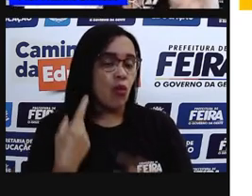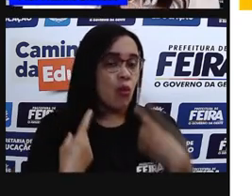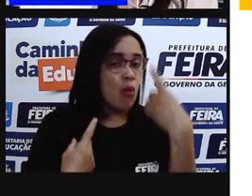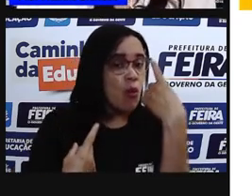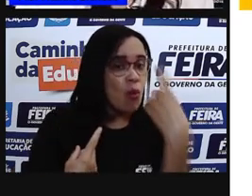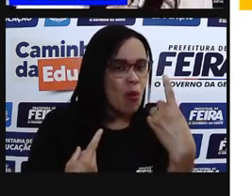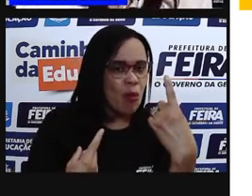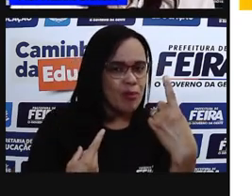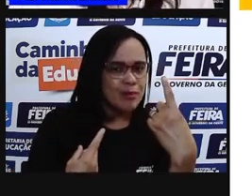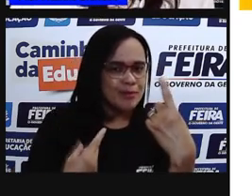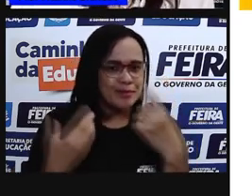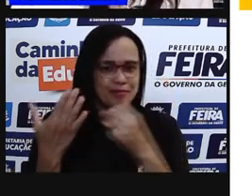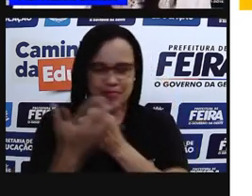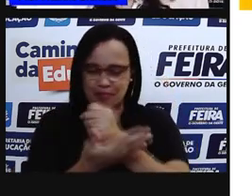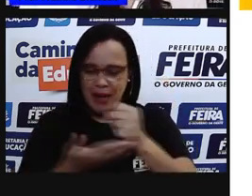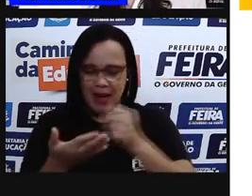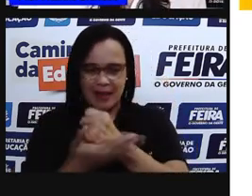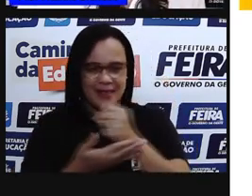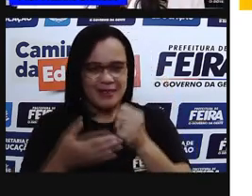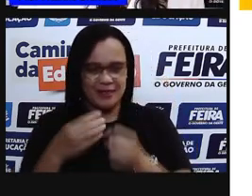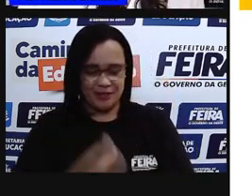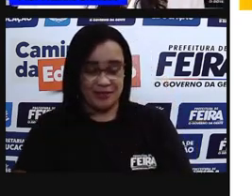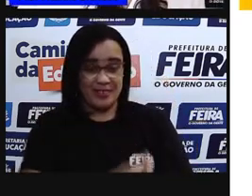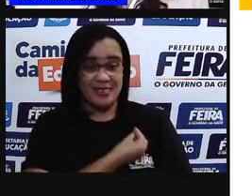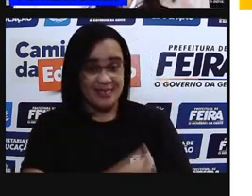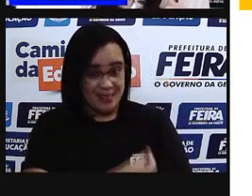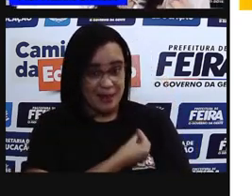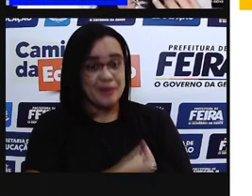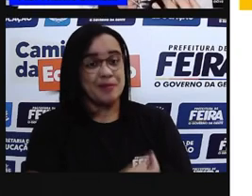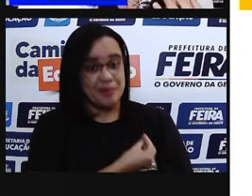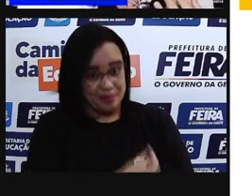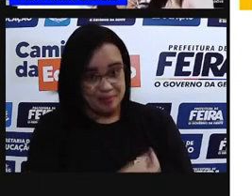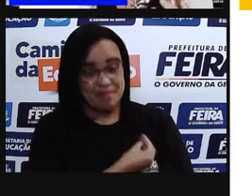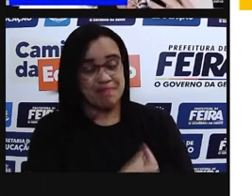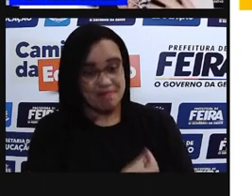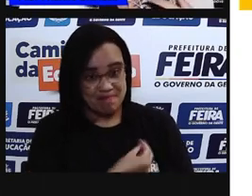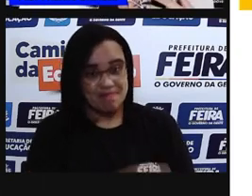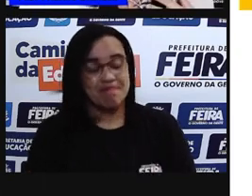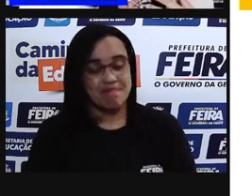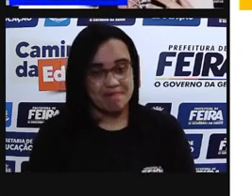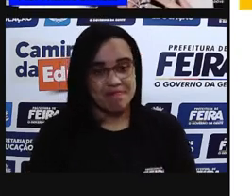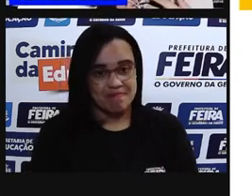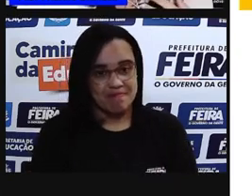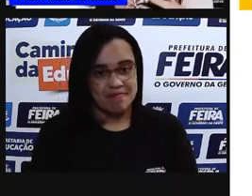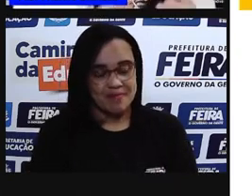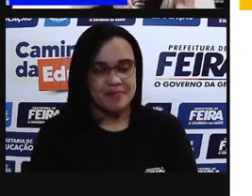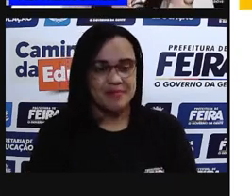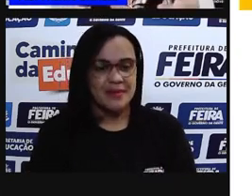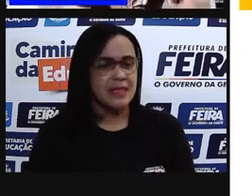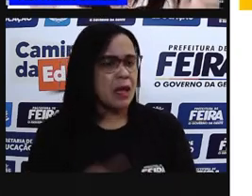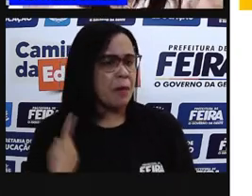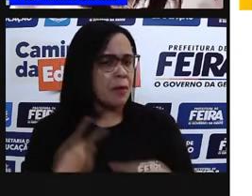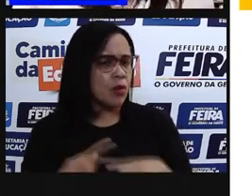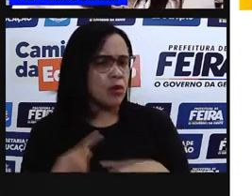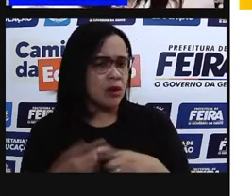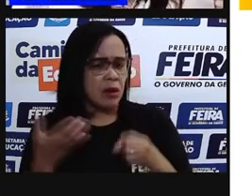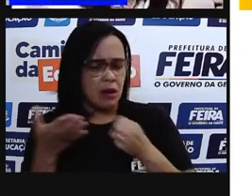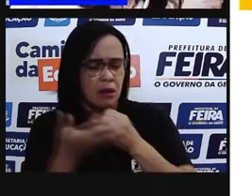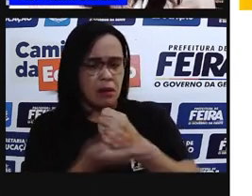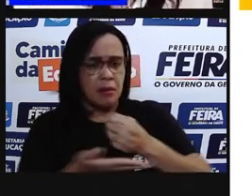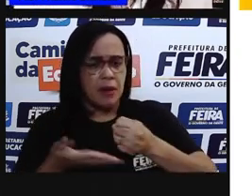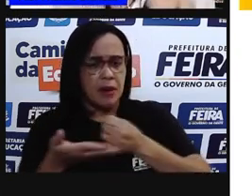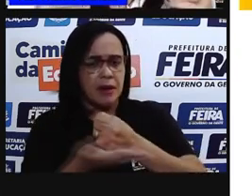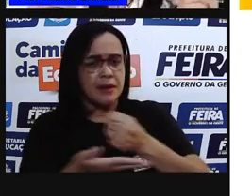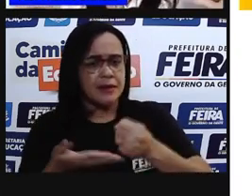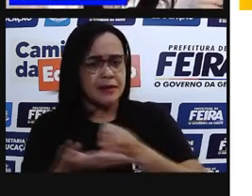um básico. Quando a gente pensa de básica, ou sexta básica, renda básica, tudo que é básico